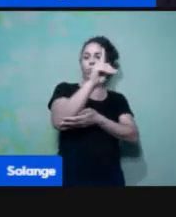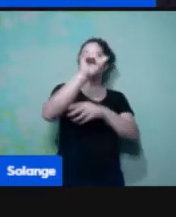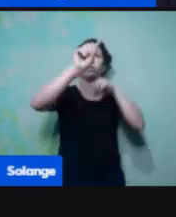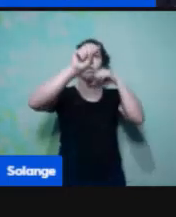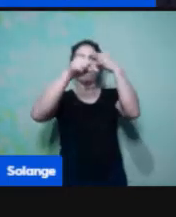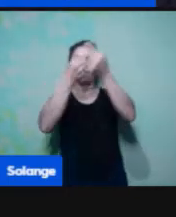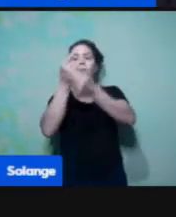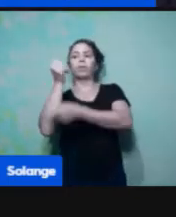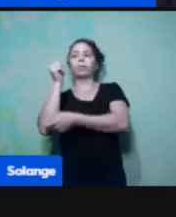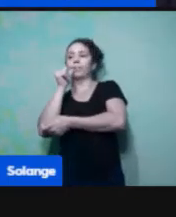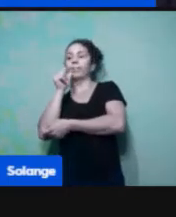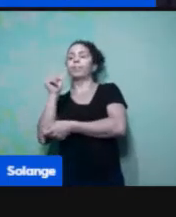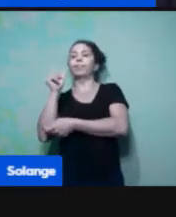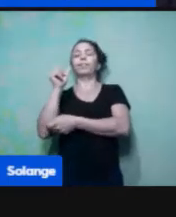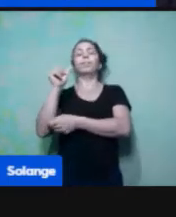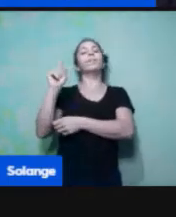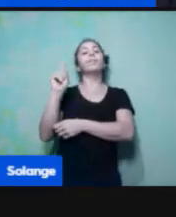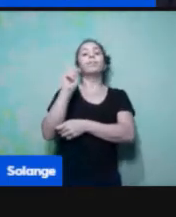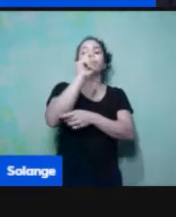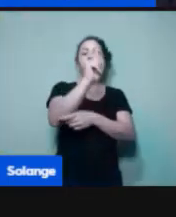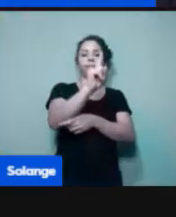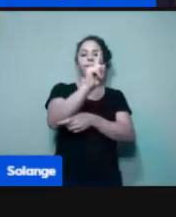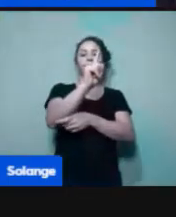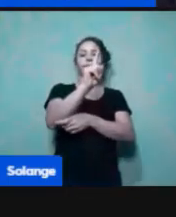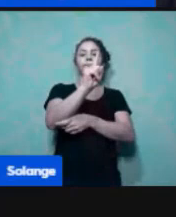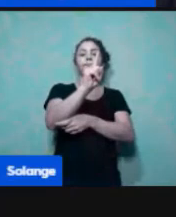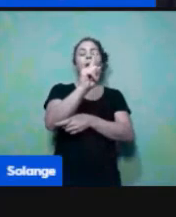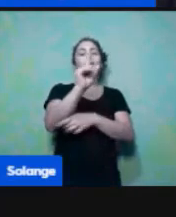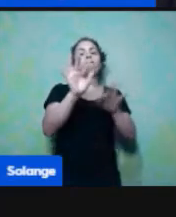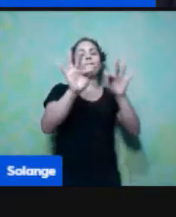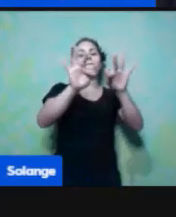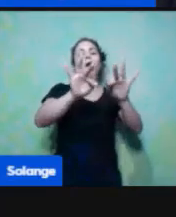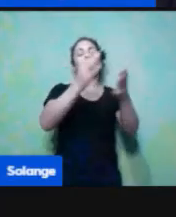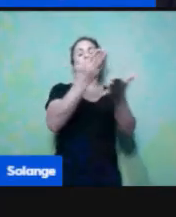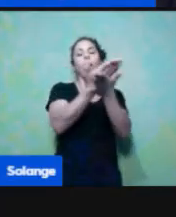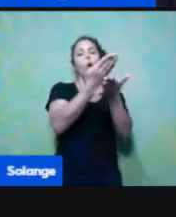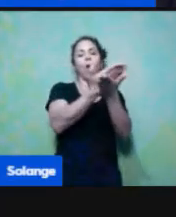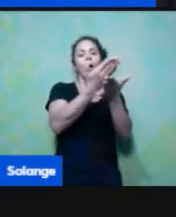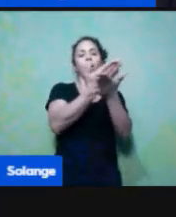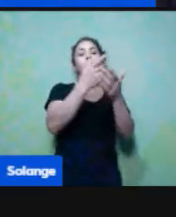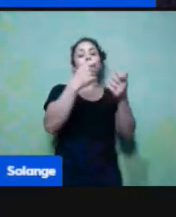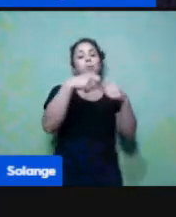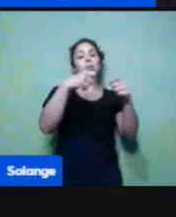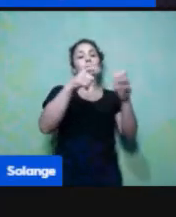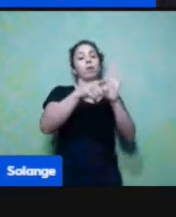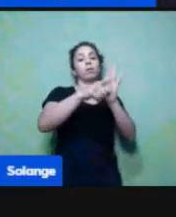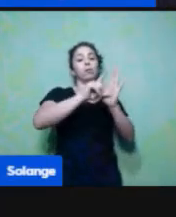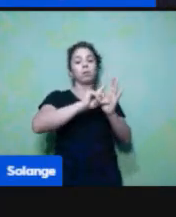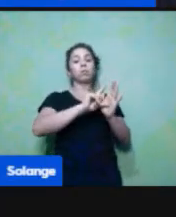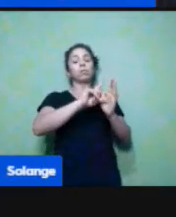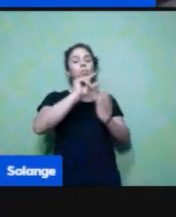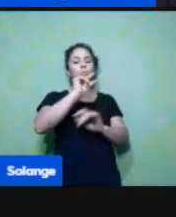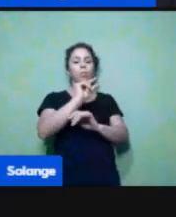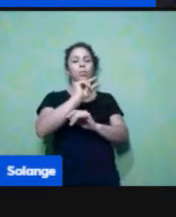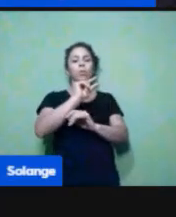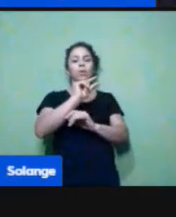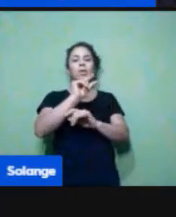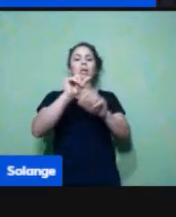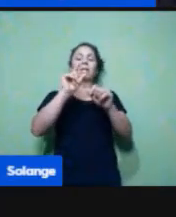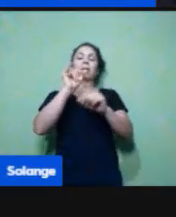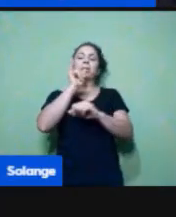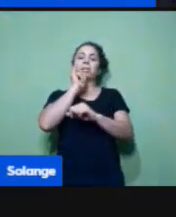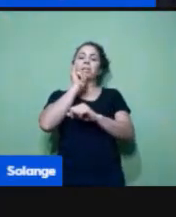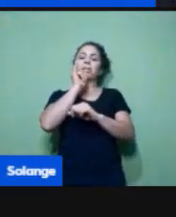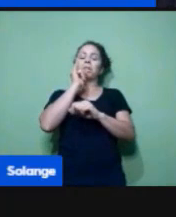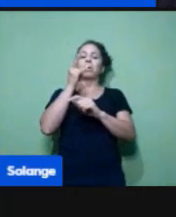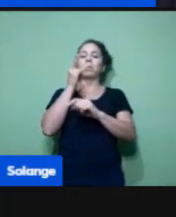vai ter que antecipar um pouquinho. Por quê? Antes, gente às vezes mandava dois, três, mandava primeiro as meninas, depois os meninos